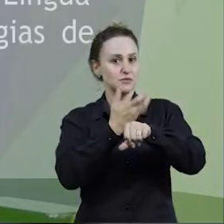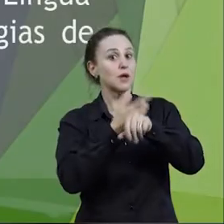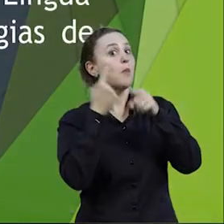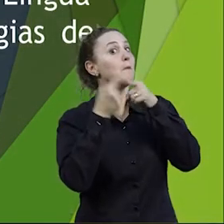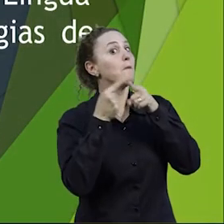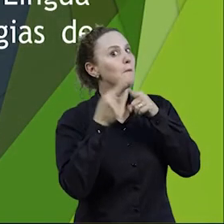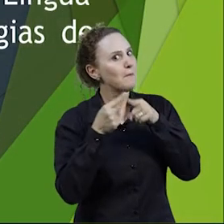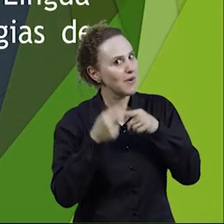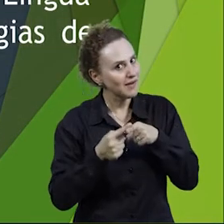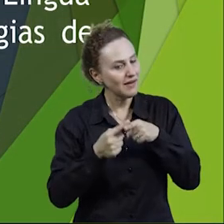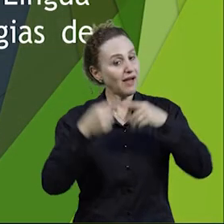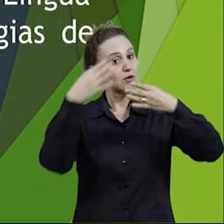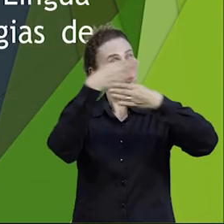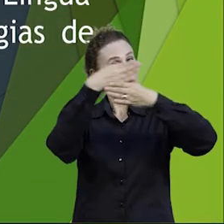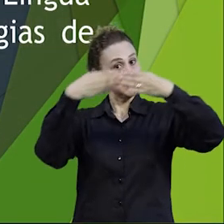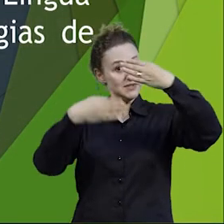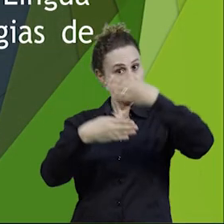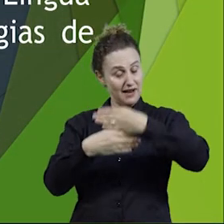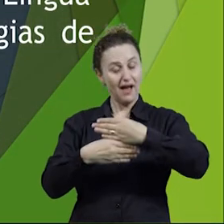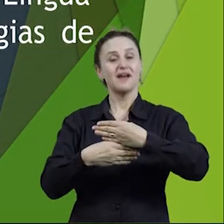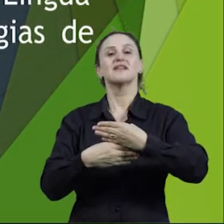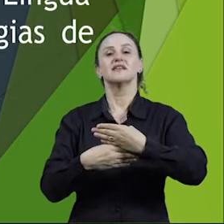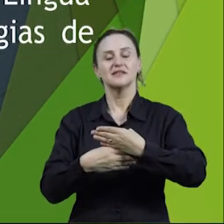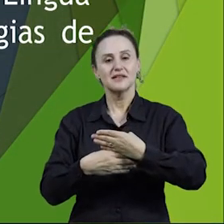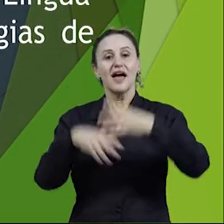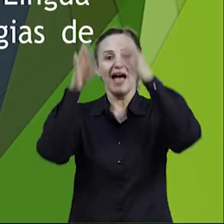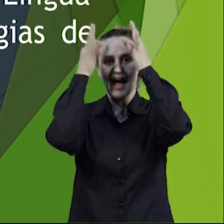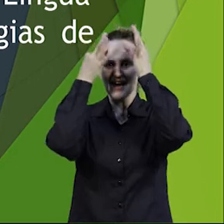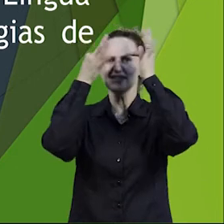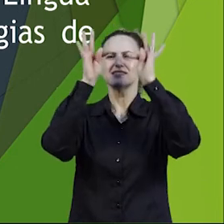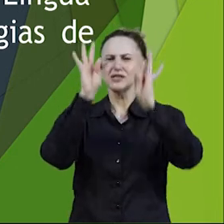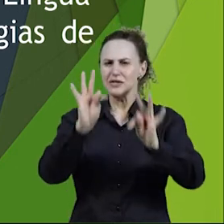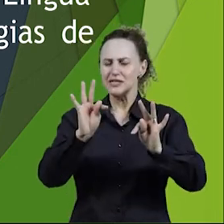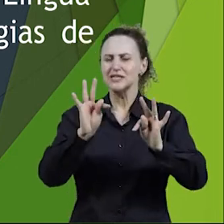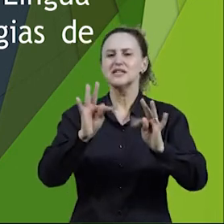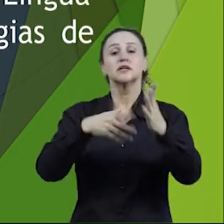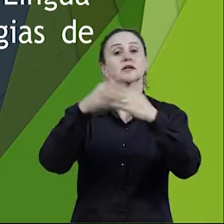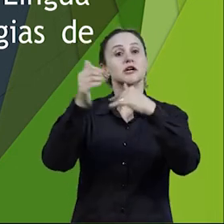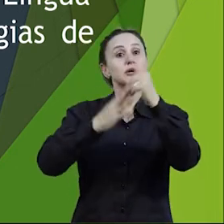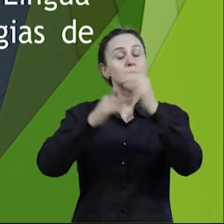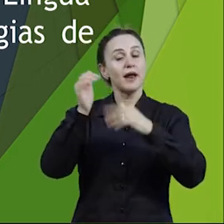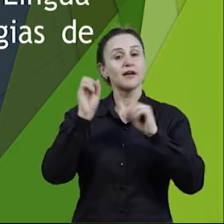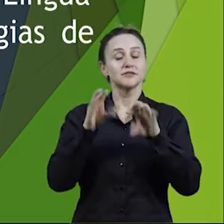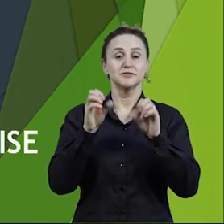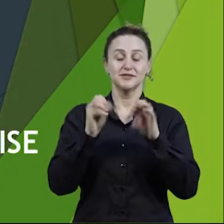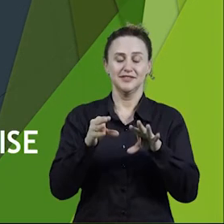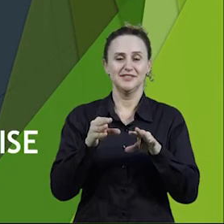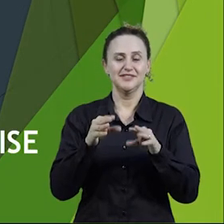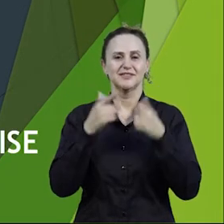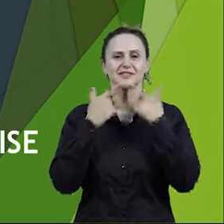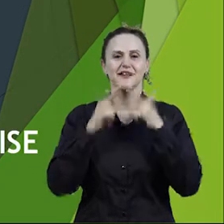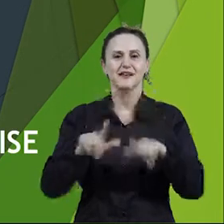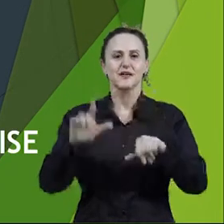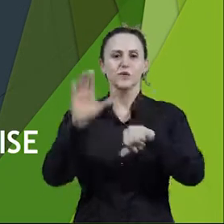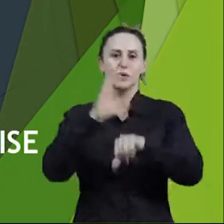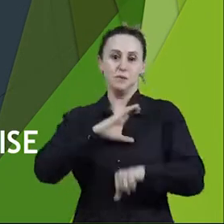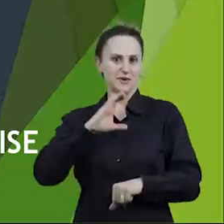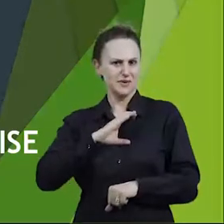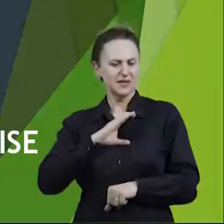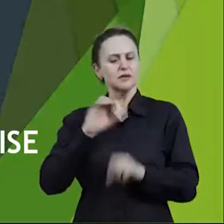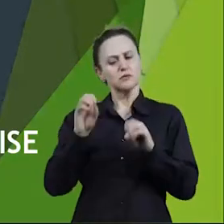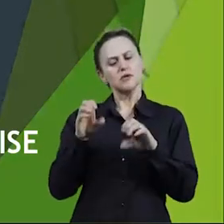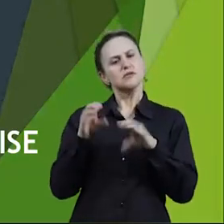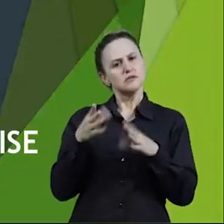olha, a nossa disciplina vai falar de subsídios teóricos e práticos para o ensino, então, da língua portuguesa. Então, ensinar a língua